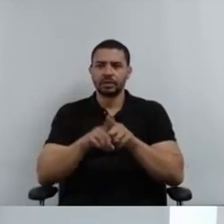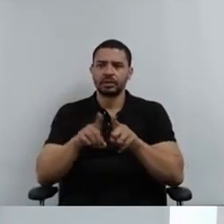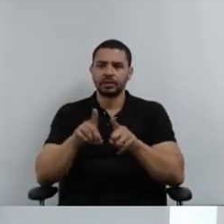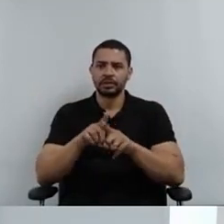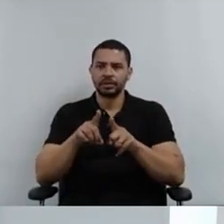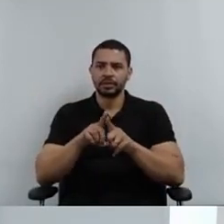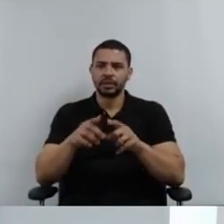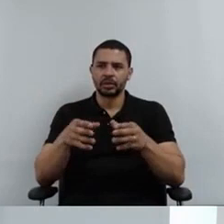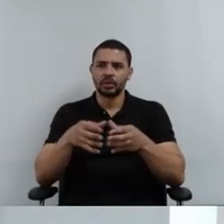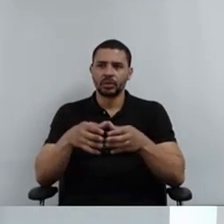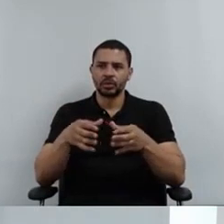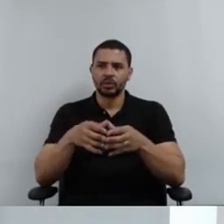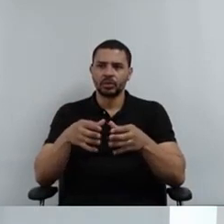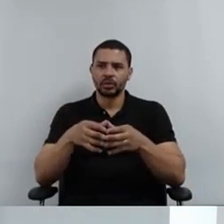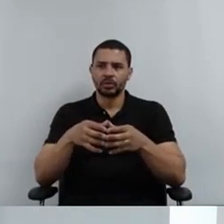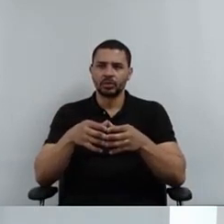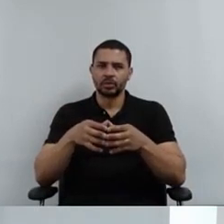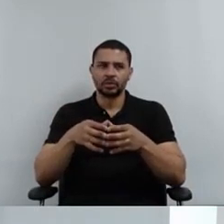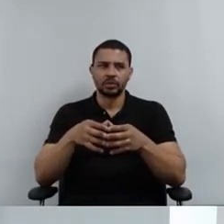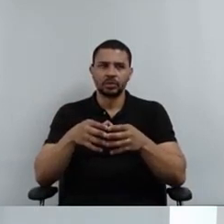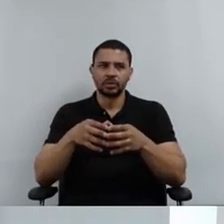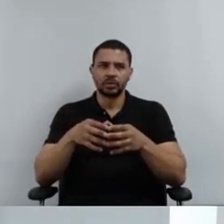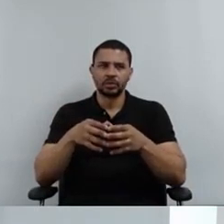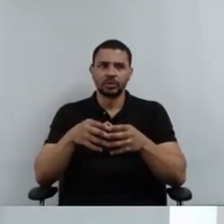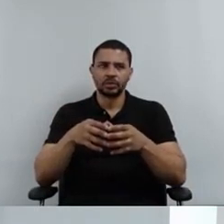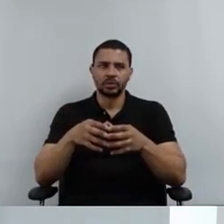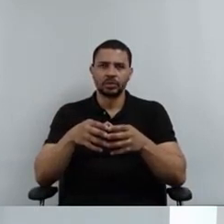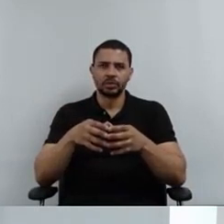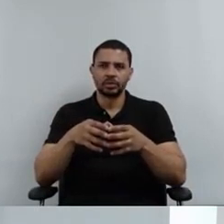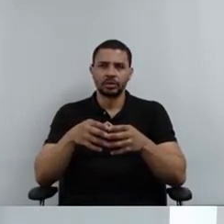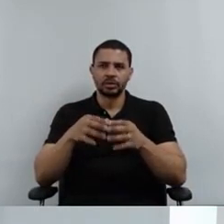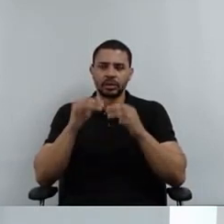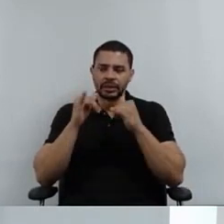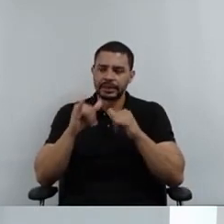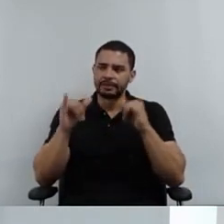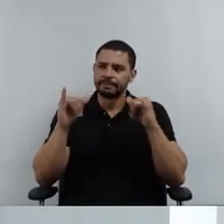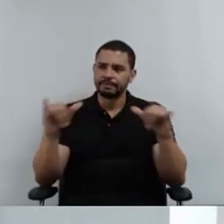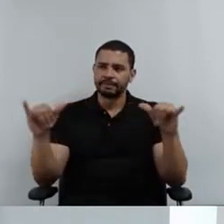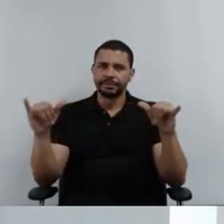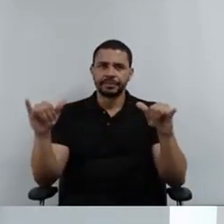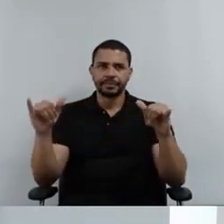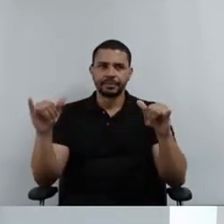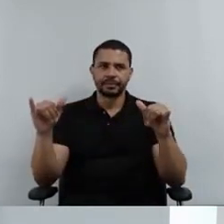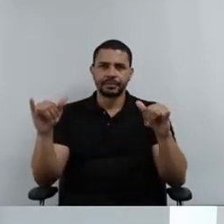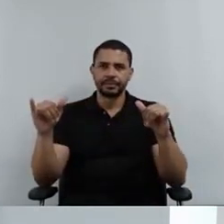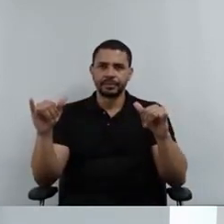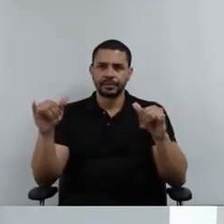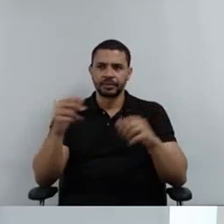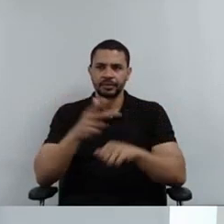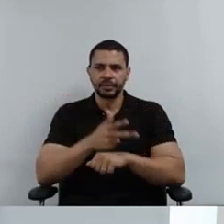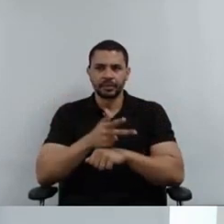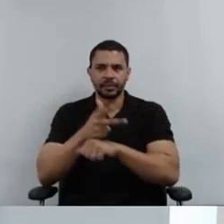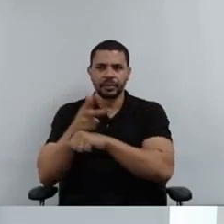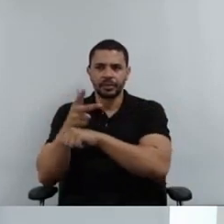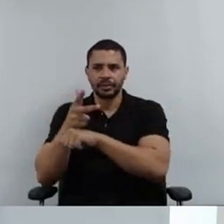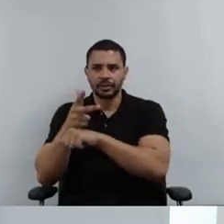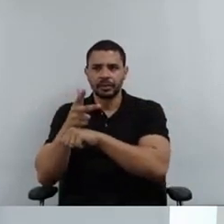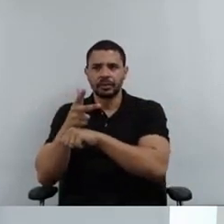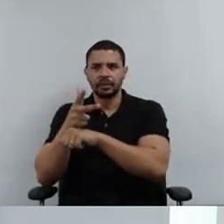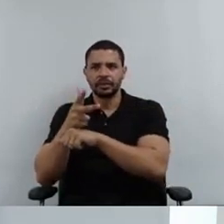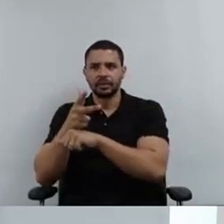Comerciários. Esse documentário vai filmar as vítimas adultas